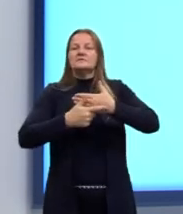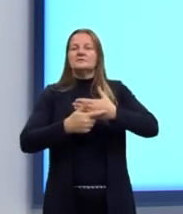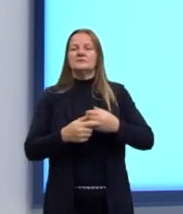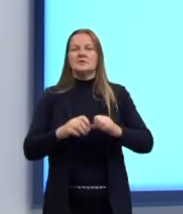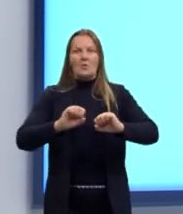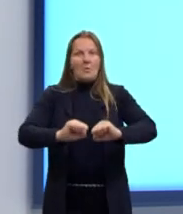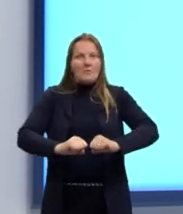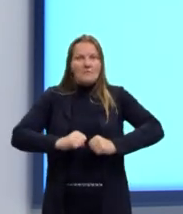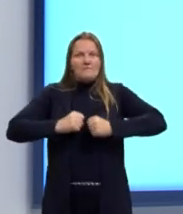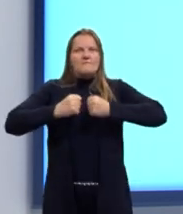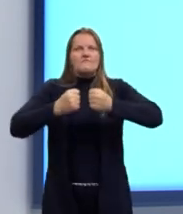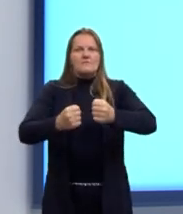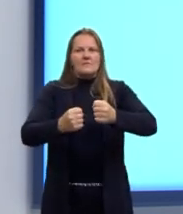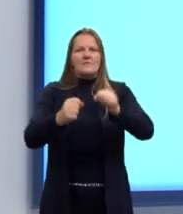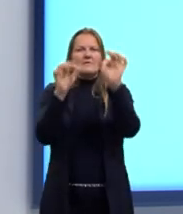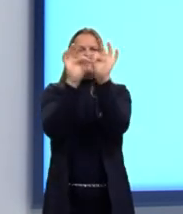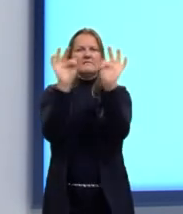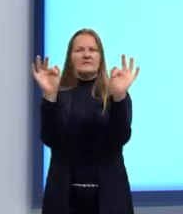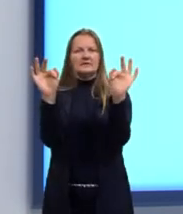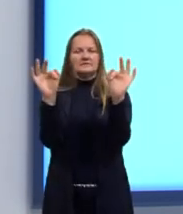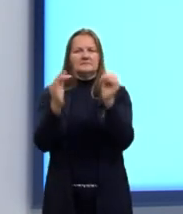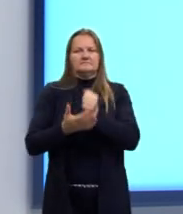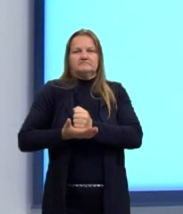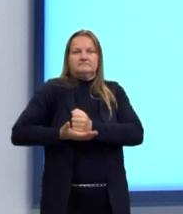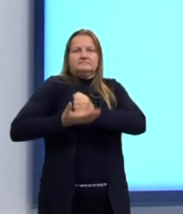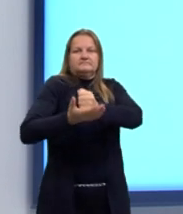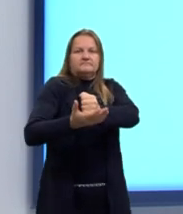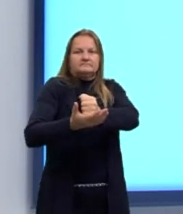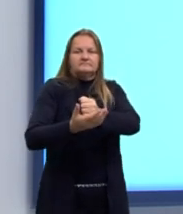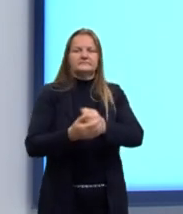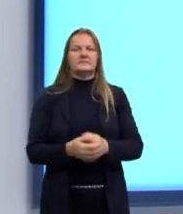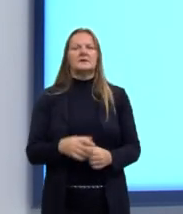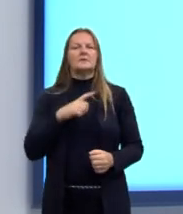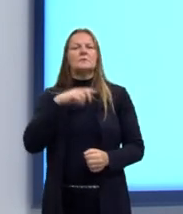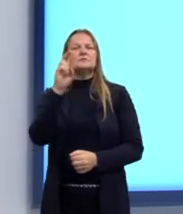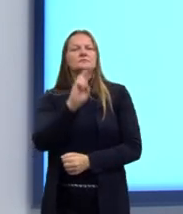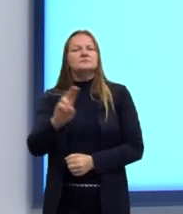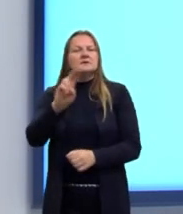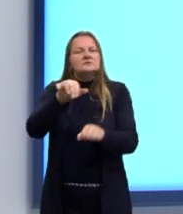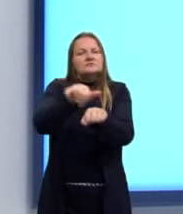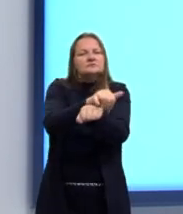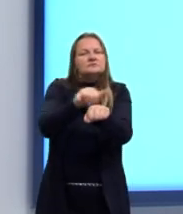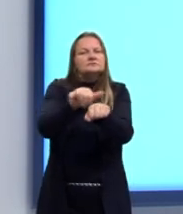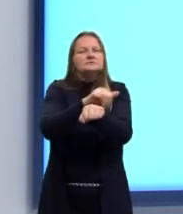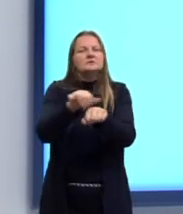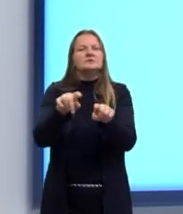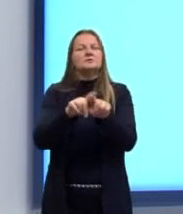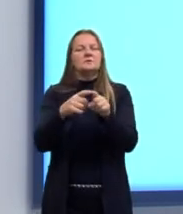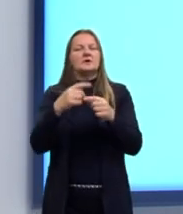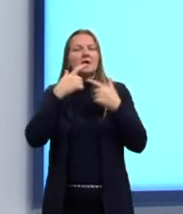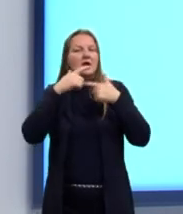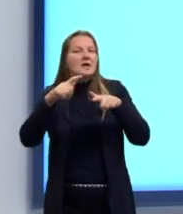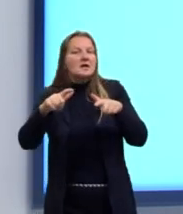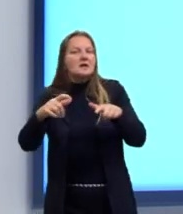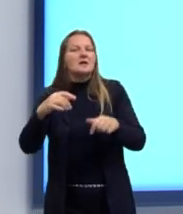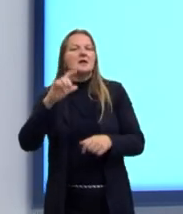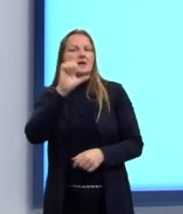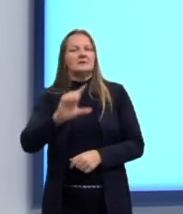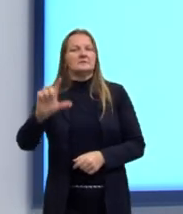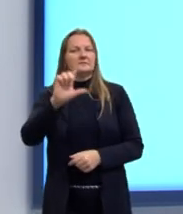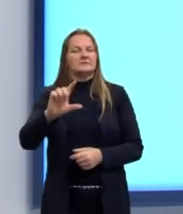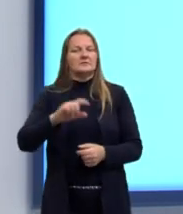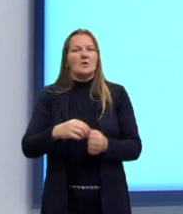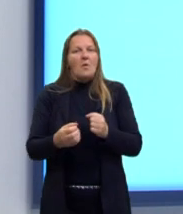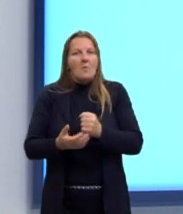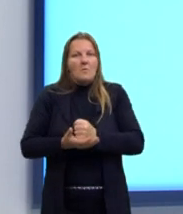força a uma frase. Por exemplo, elas podem ser usadas também como um recurso literário, com a função de